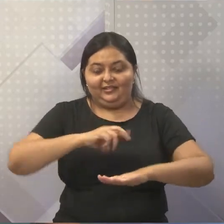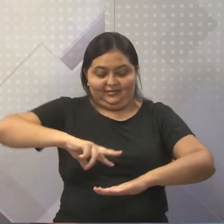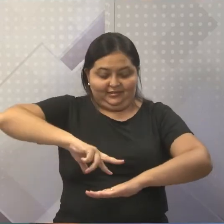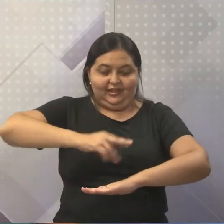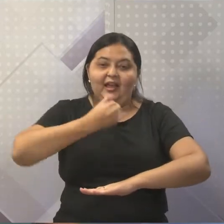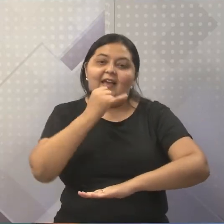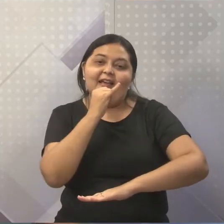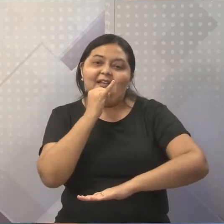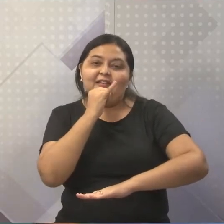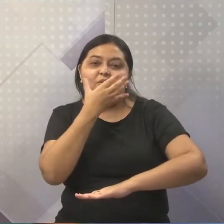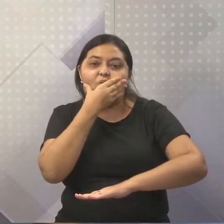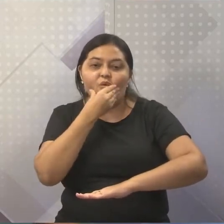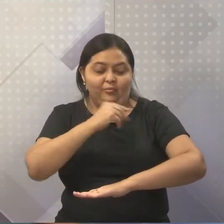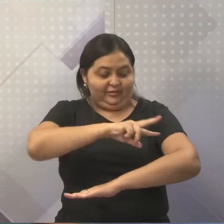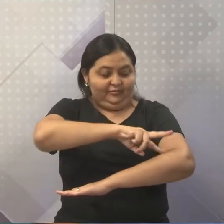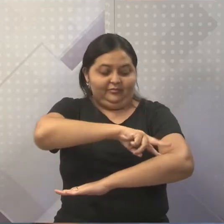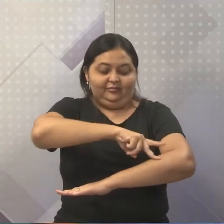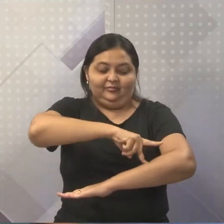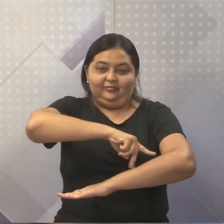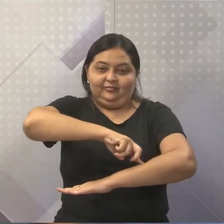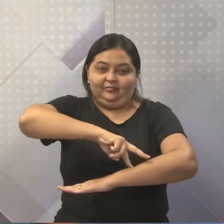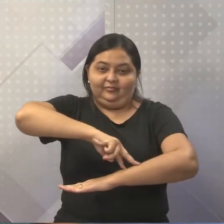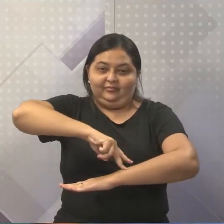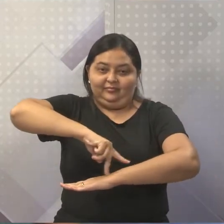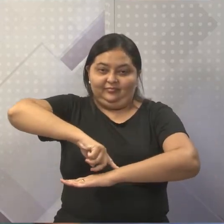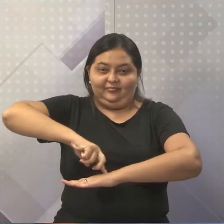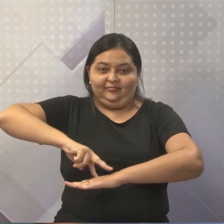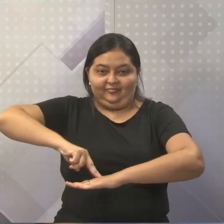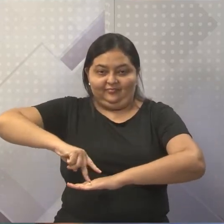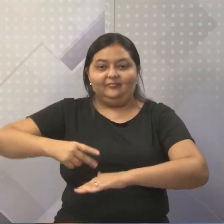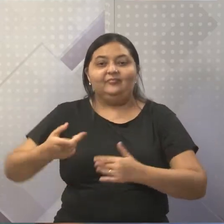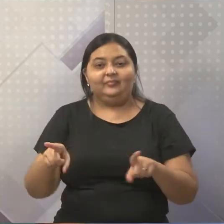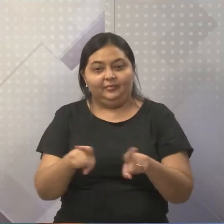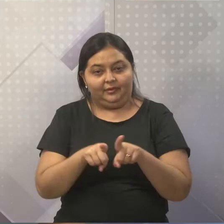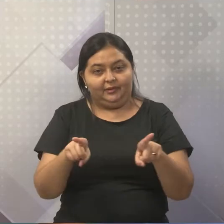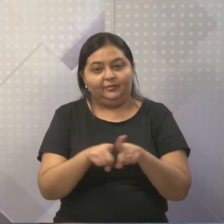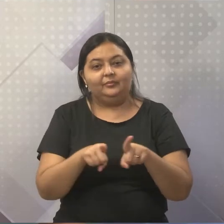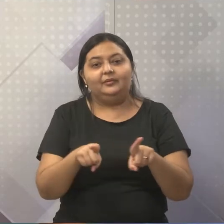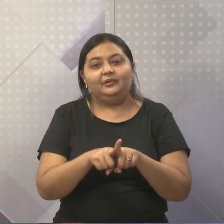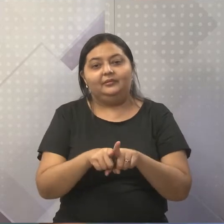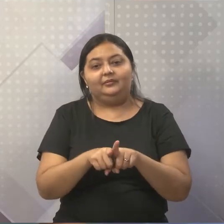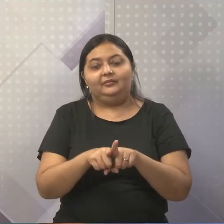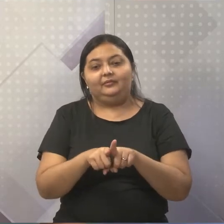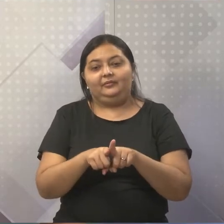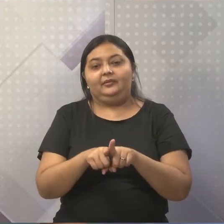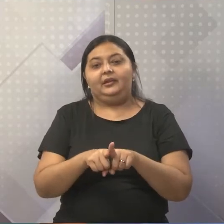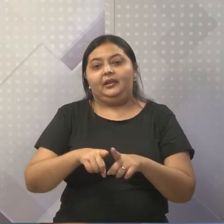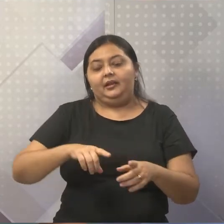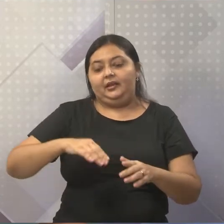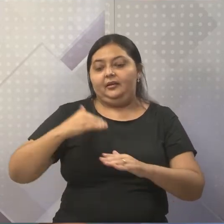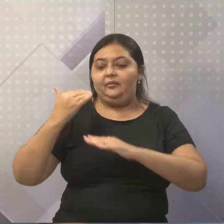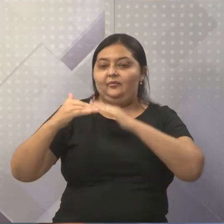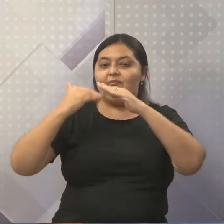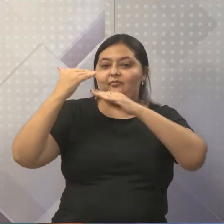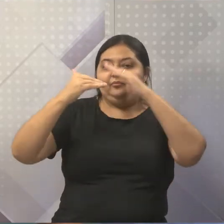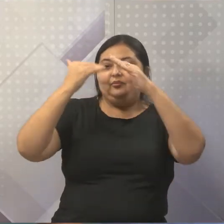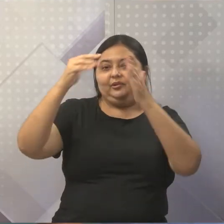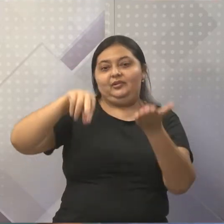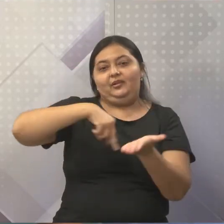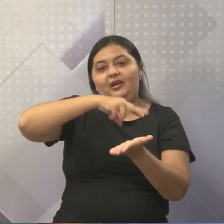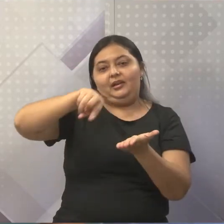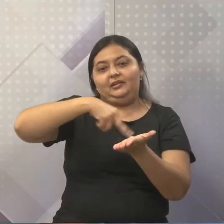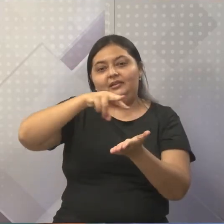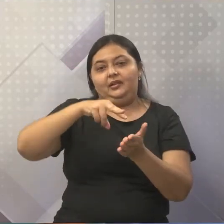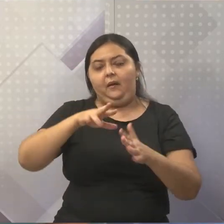fazia, ele foge daquele eixo, frente, trás, de um lado, do outro, e ele aproveita outros ângulos para poder fazer esses